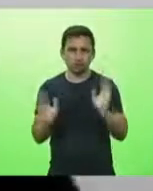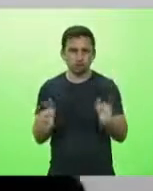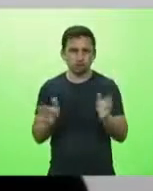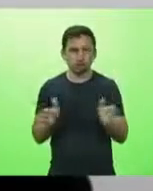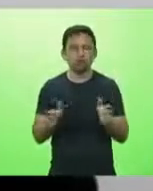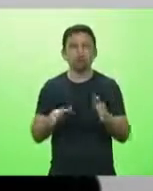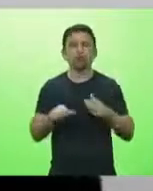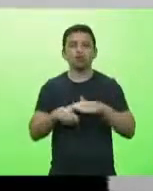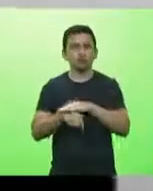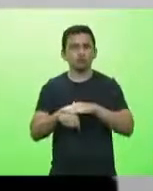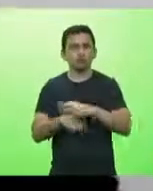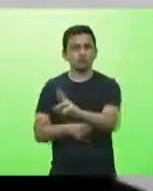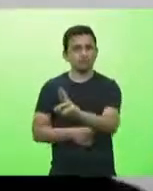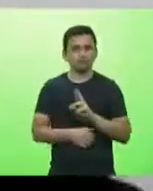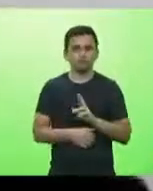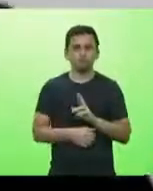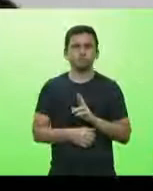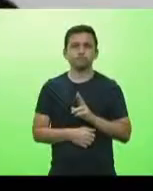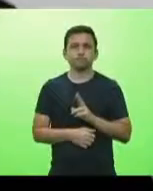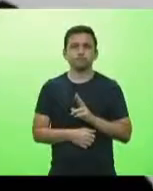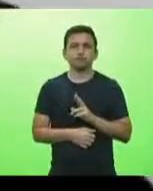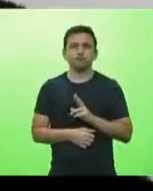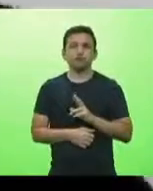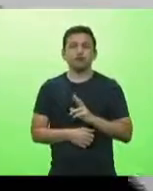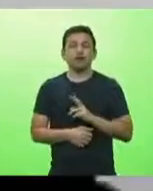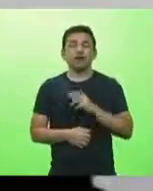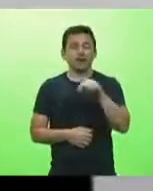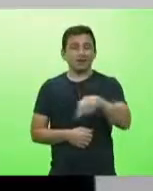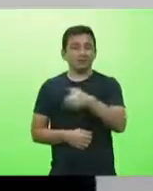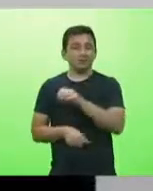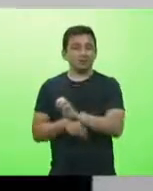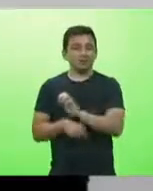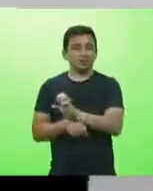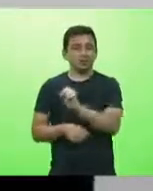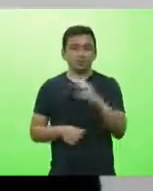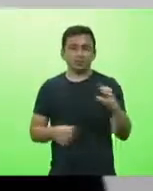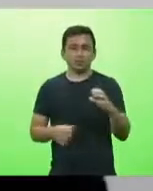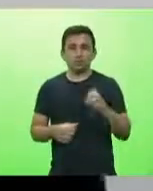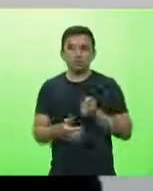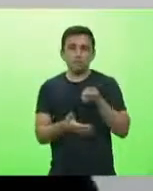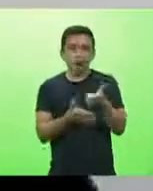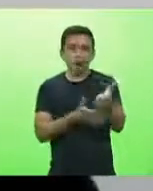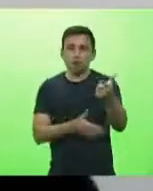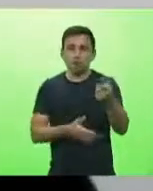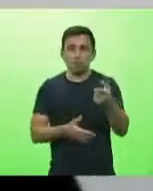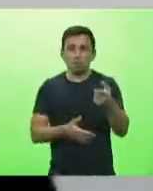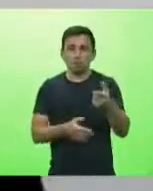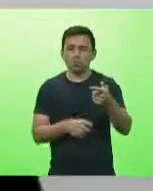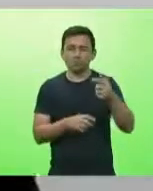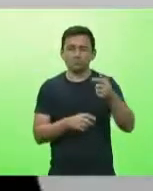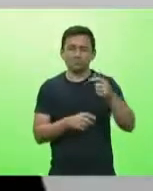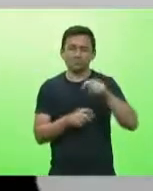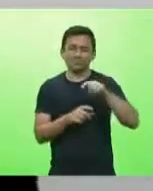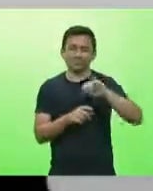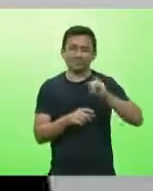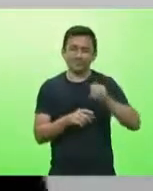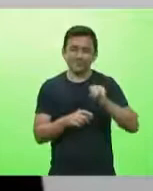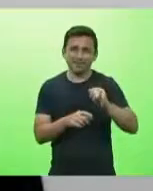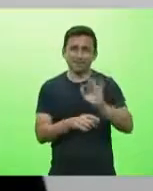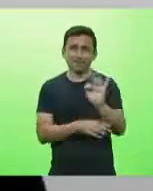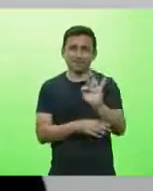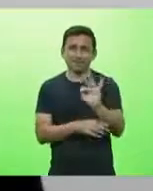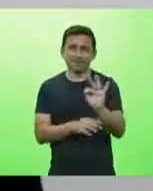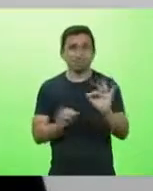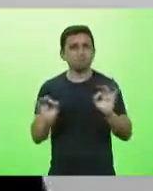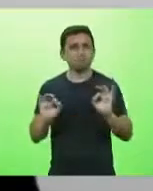retorno inclusive que o estado ainda não pagou a política hospitalar de janeiro e fevereiro e no